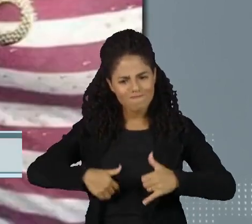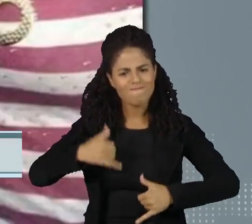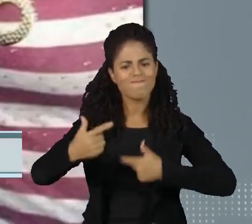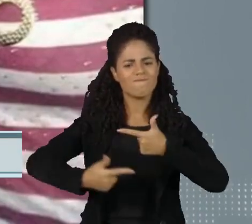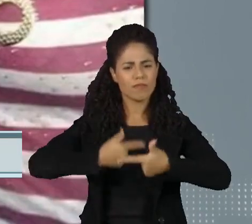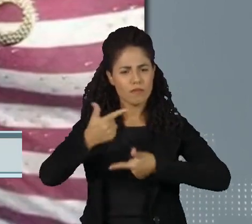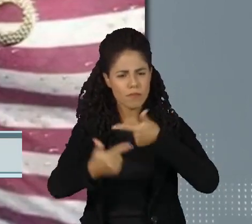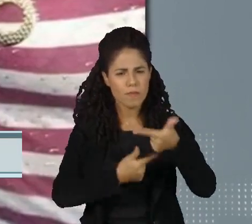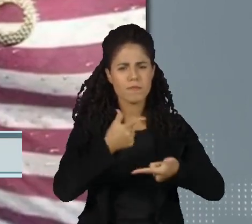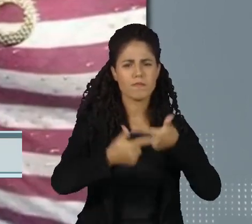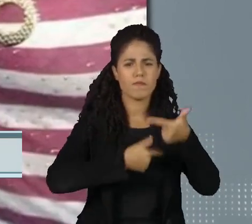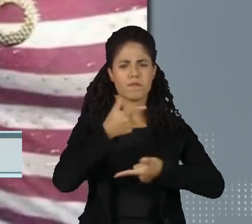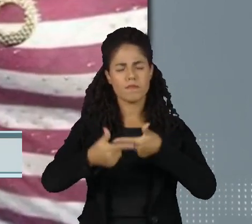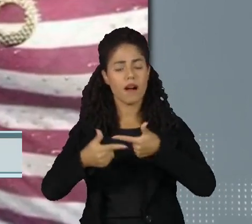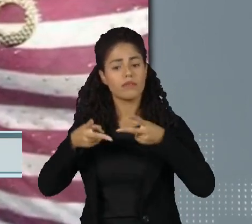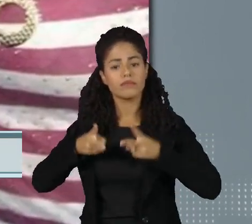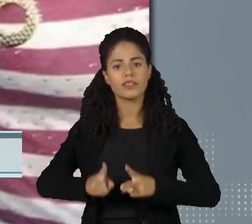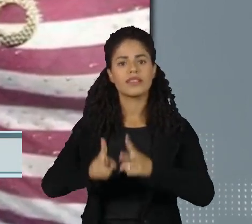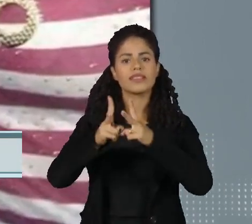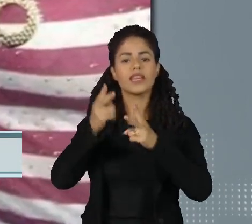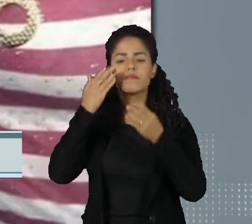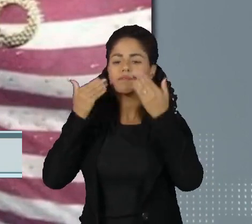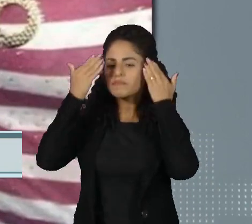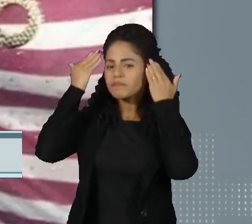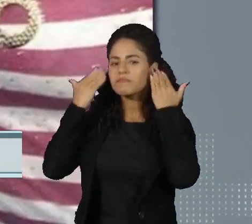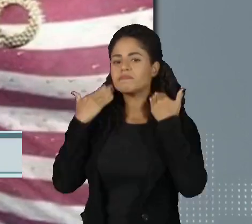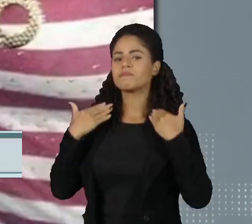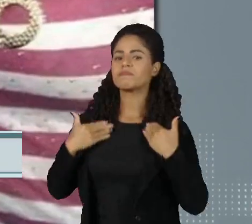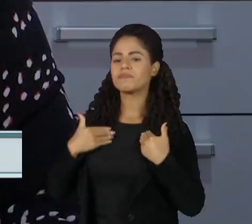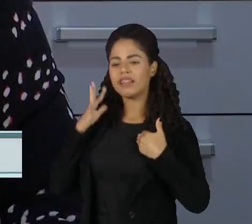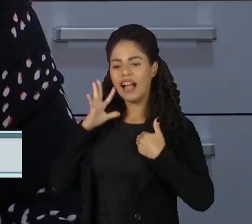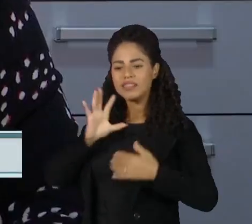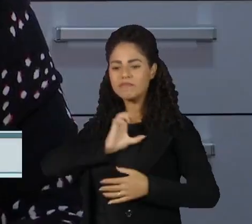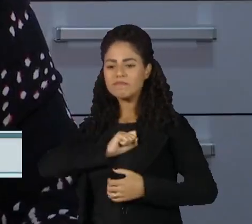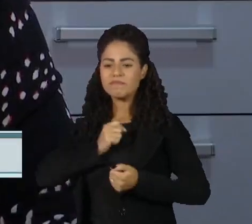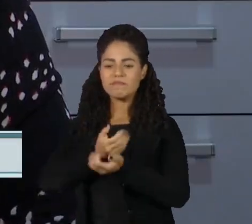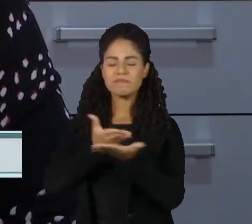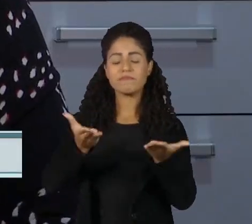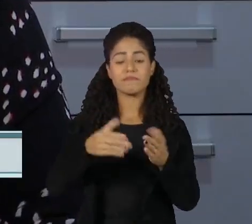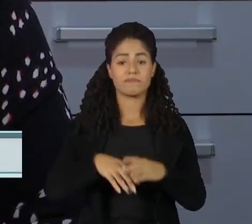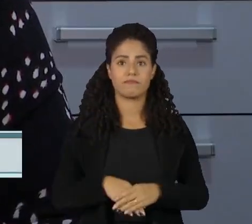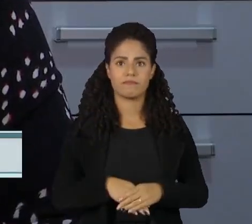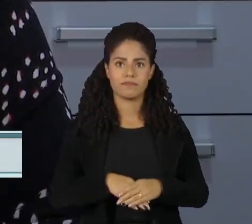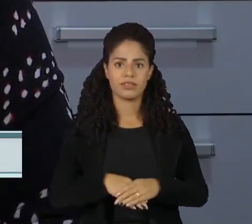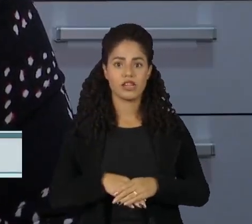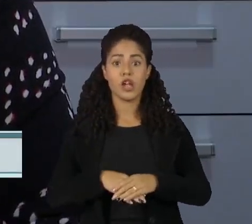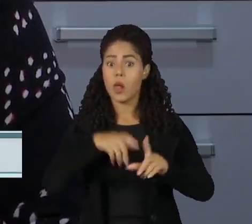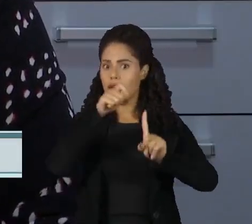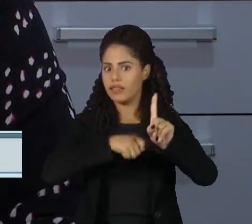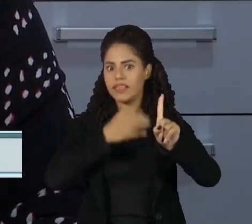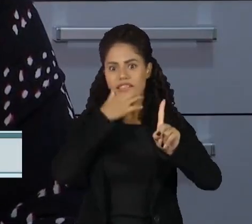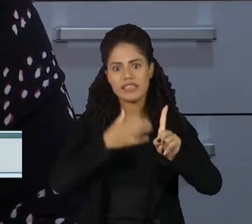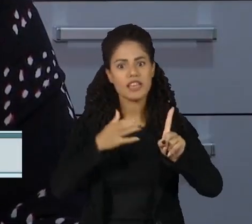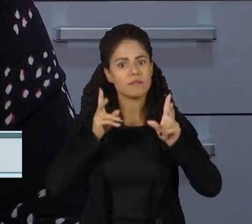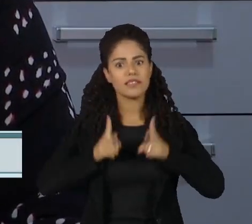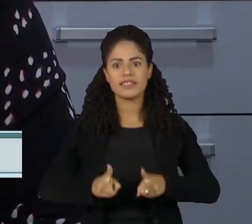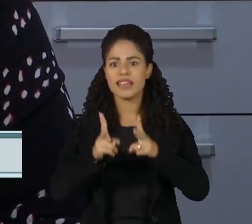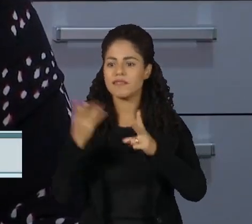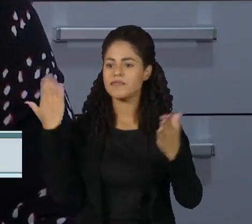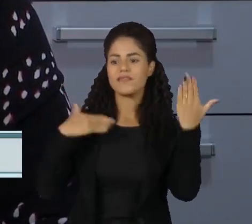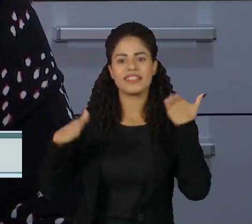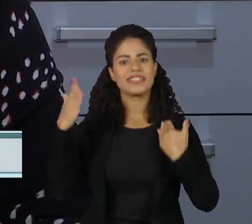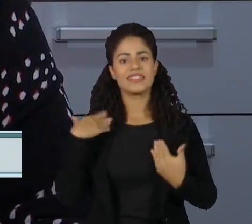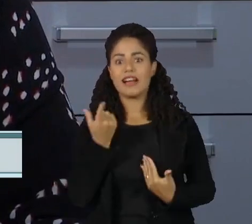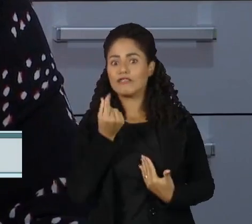e, ao mesmo tempo, vaidosa e amorosa. No final do ano, saía com elas recebendo um